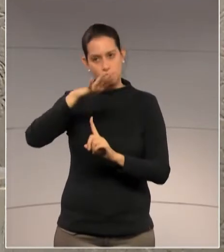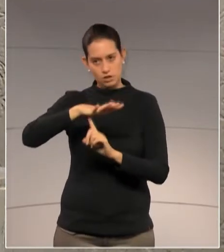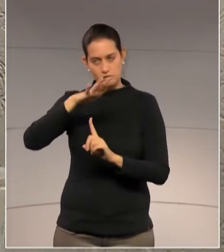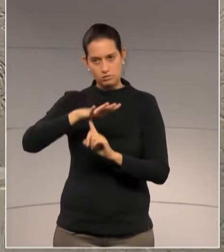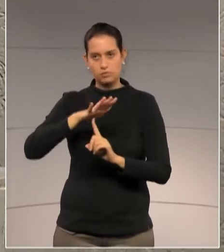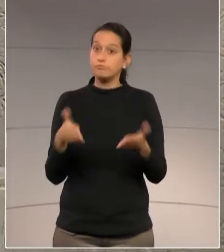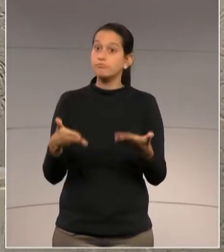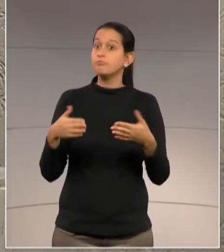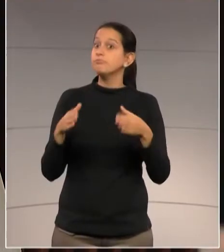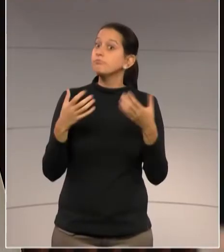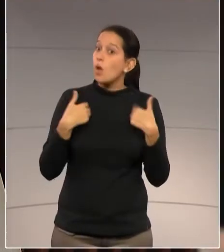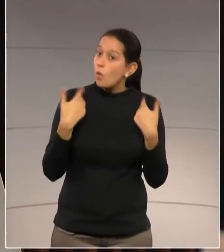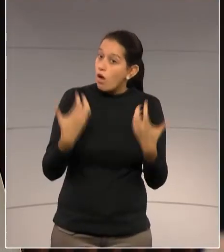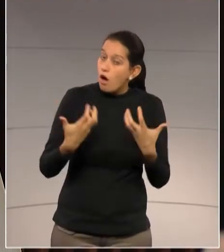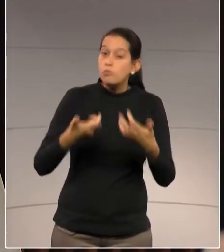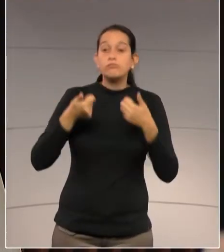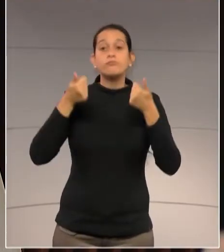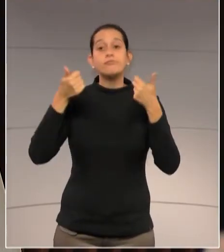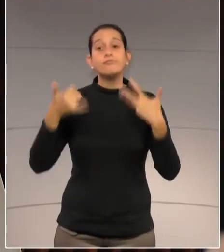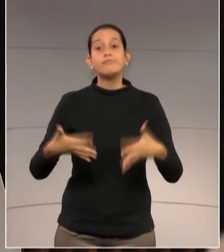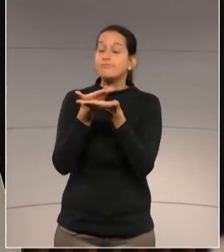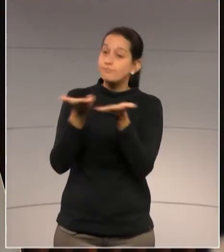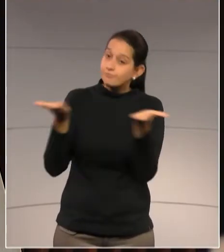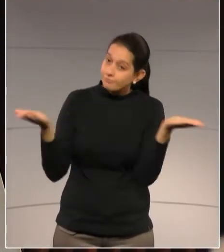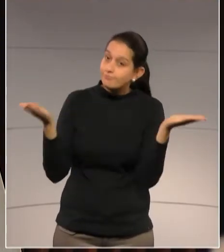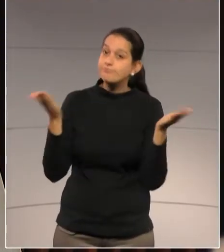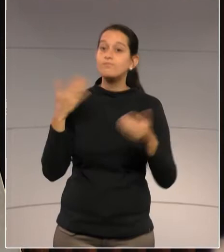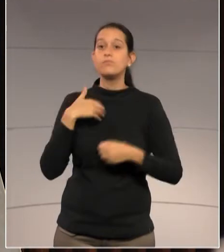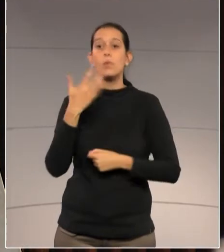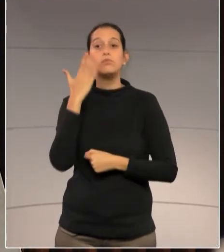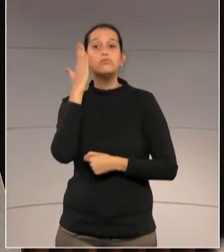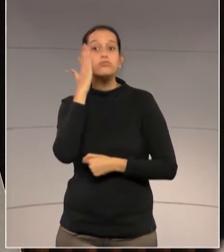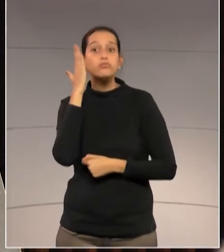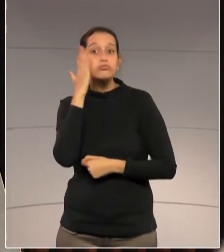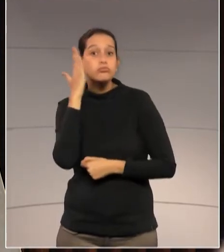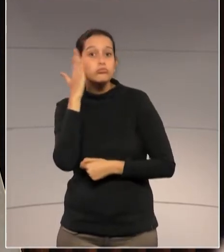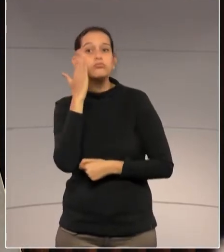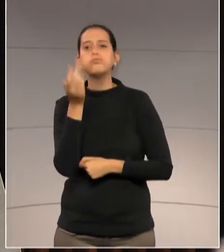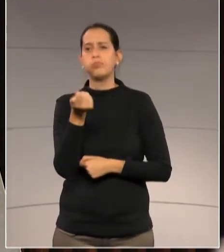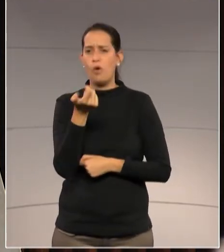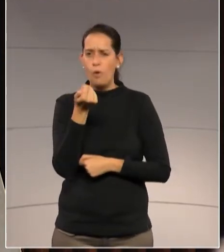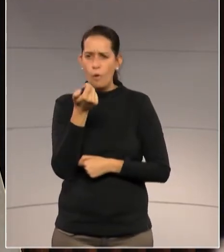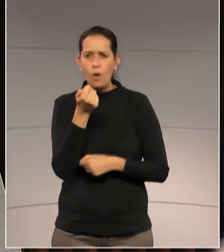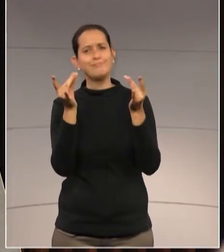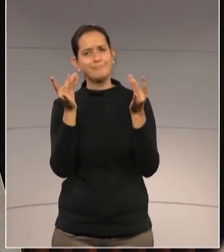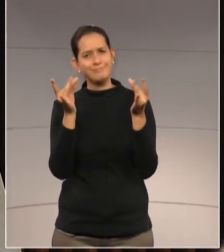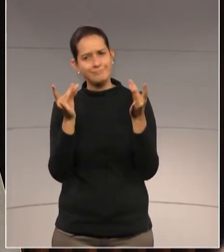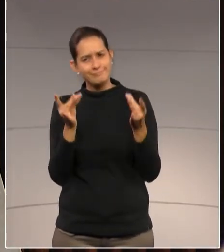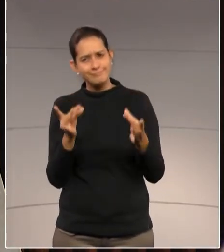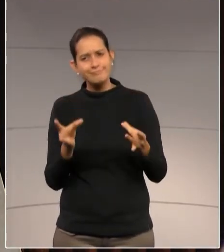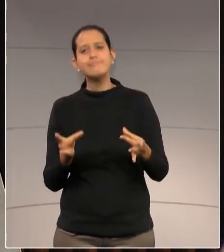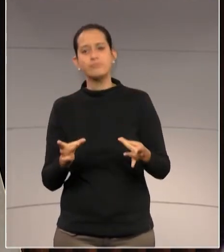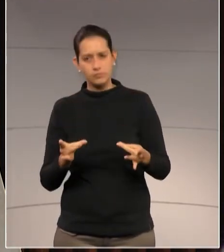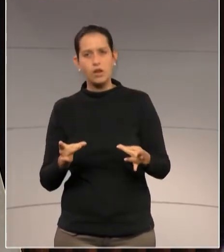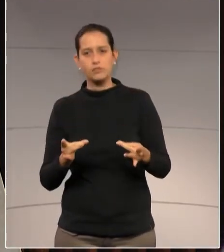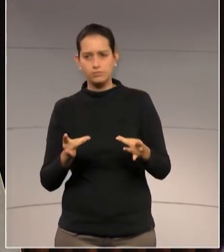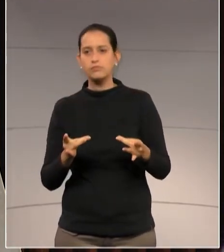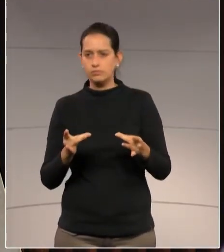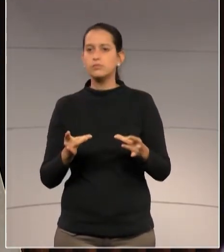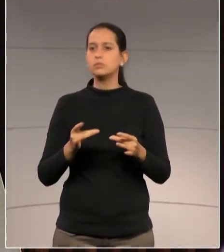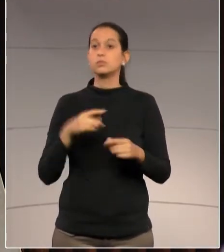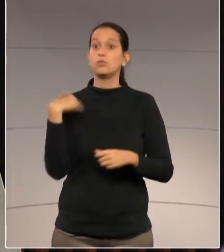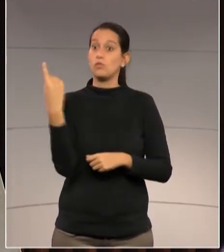dividir com todos que, no momento do voto, poucos vão ver esse detalhamento do que é esse grande projeto, já que nós estamos dando